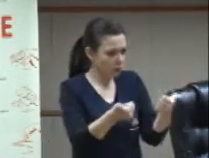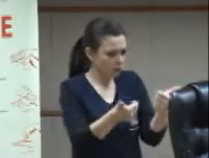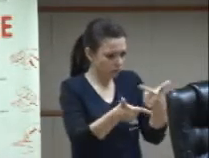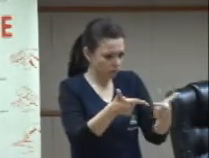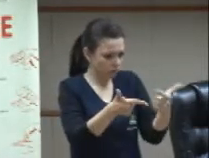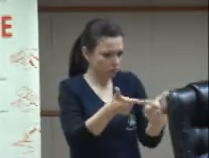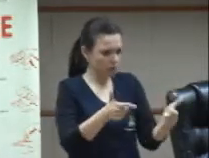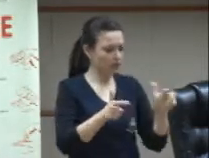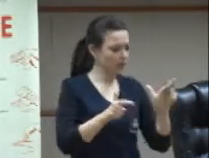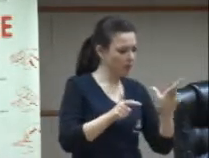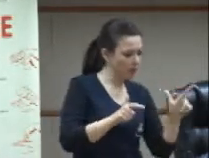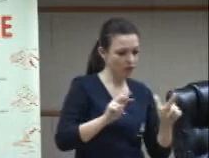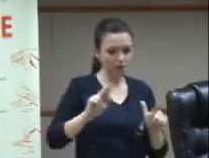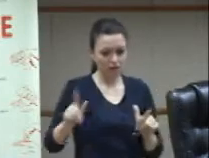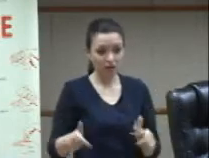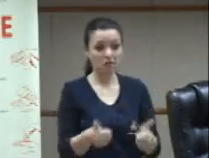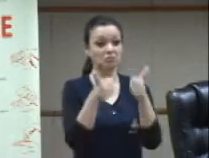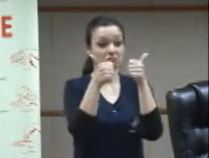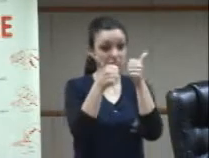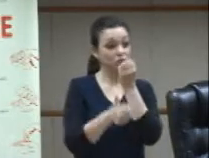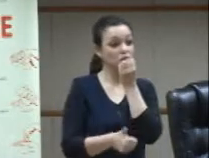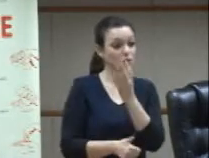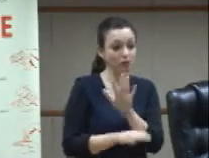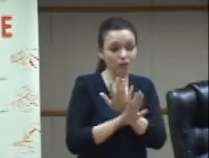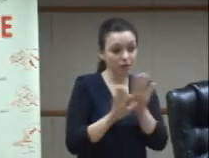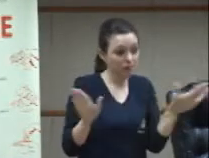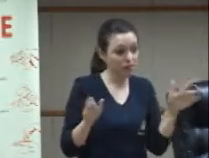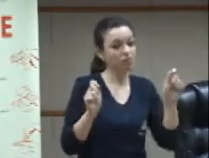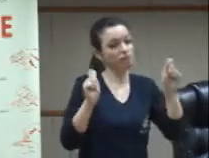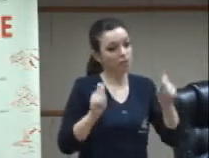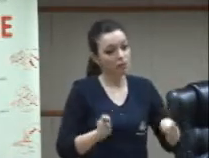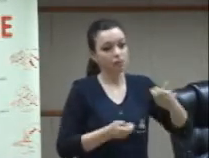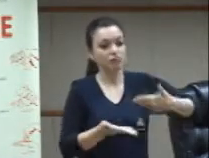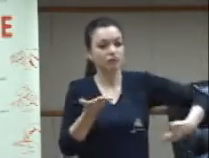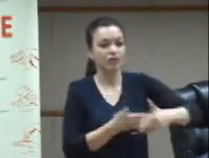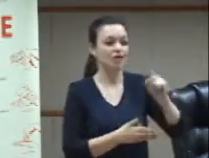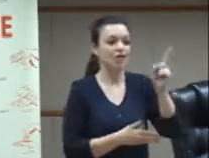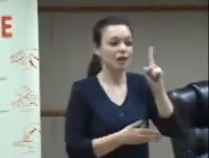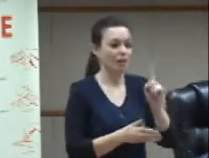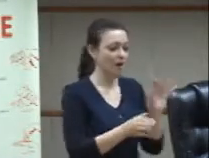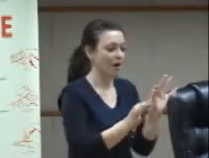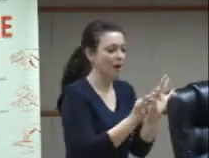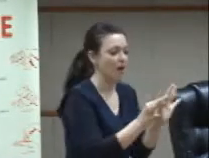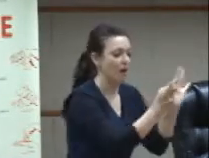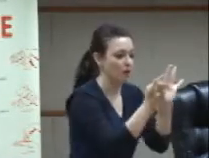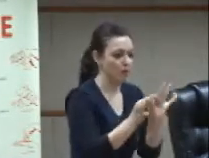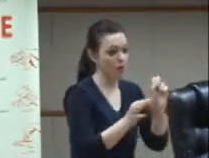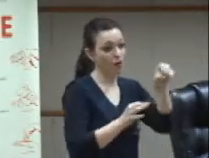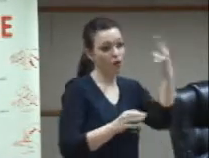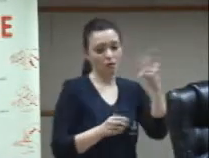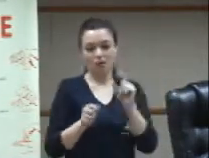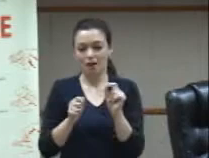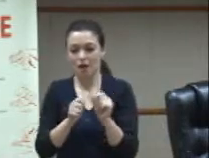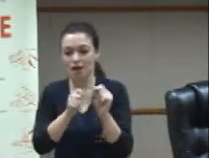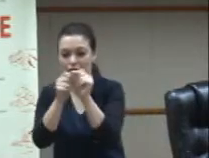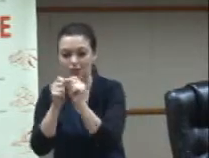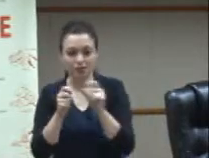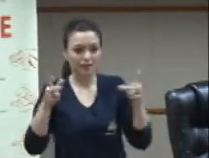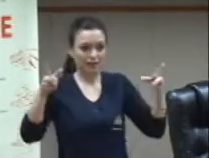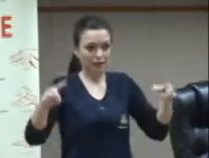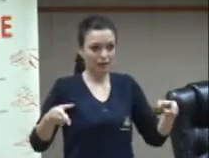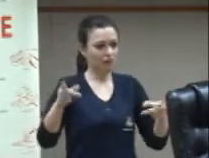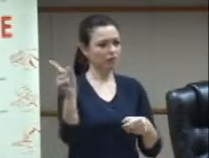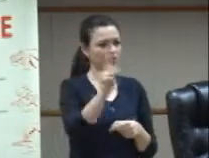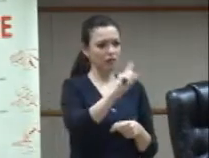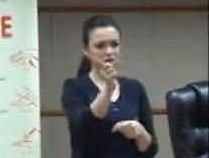diferenças então vamos trabalhar não uma pedagogia reparadora não uma abordagem reparadora mas um